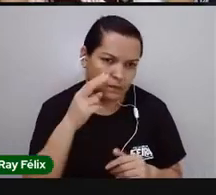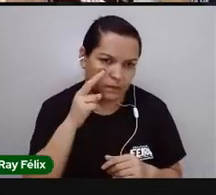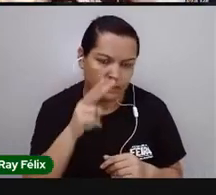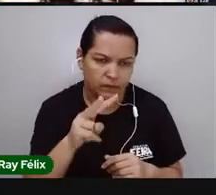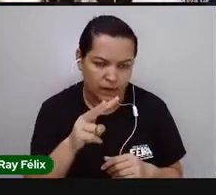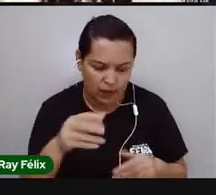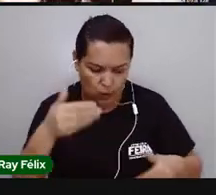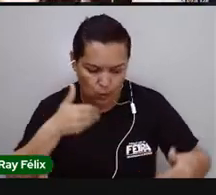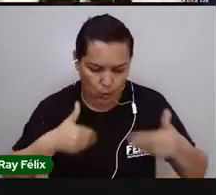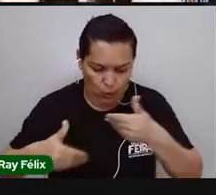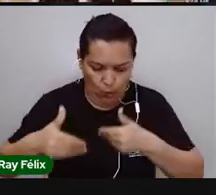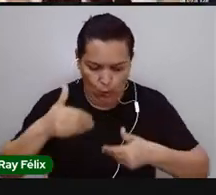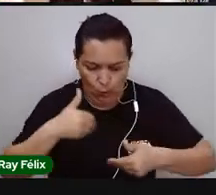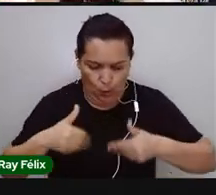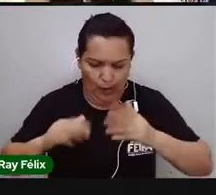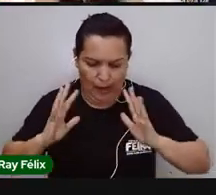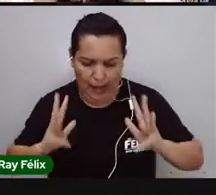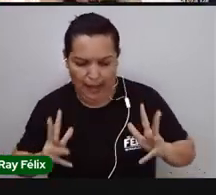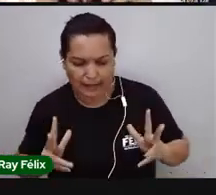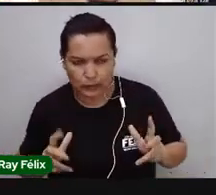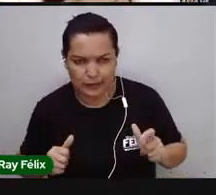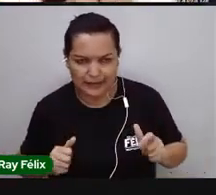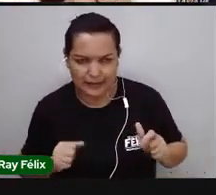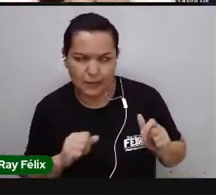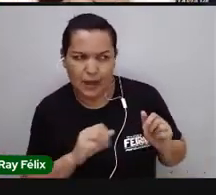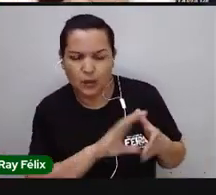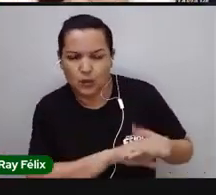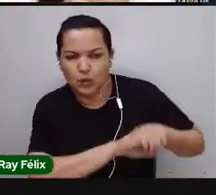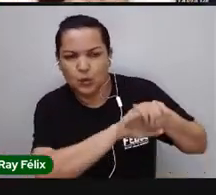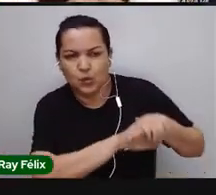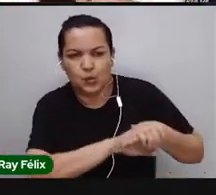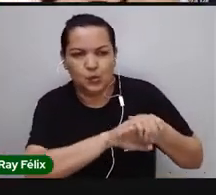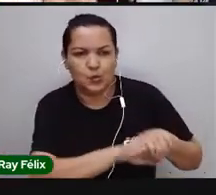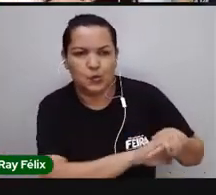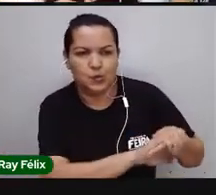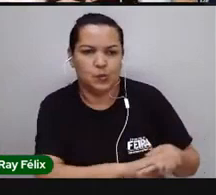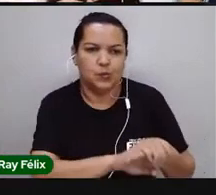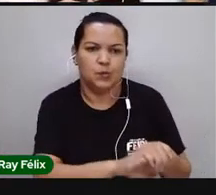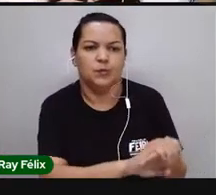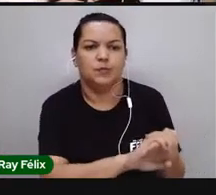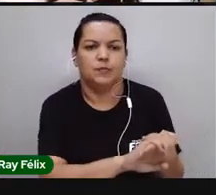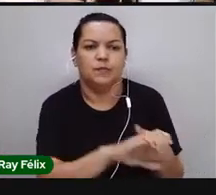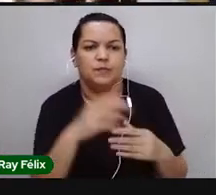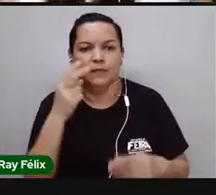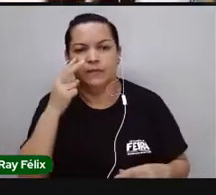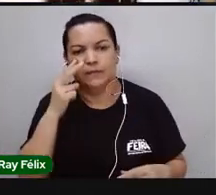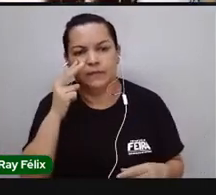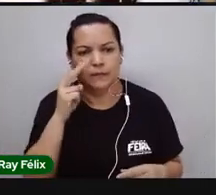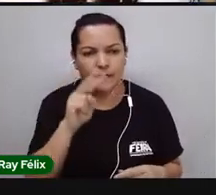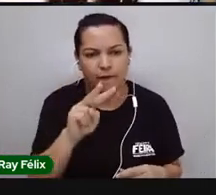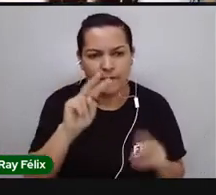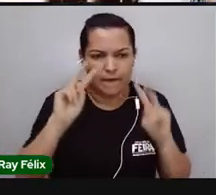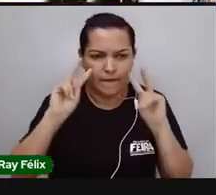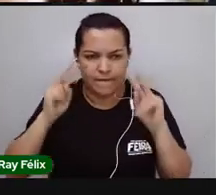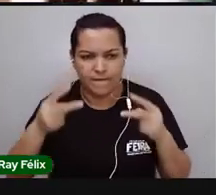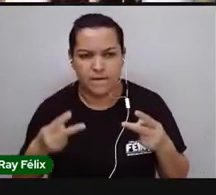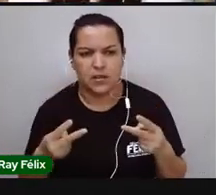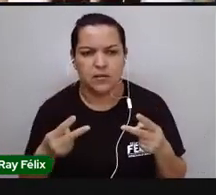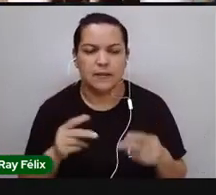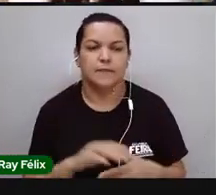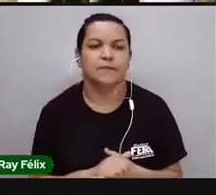higiene e a nossa saúde, elas têm que andar de mãos dadas, não é isso? Então nós revisitamos, porque vocês são 10,